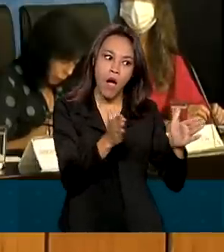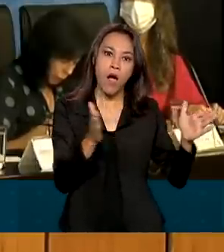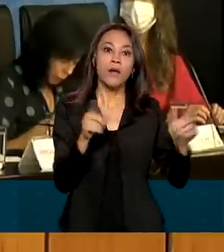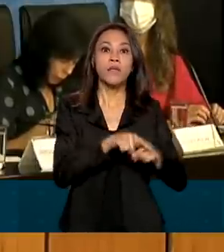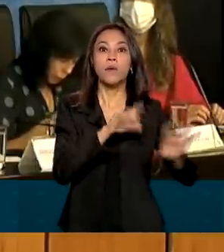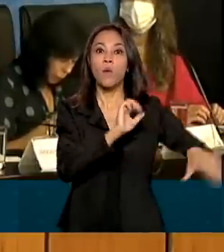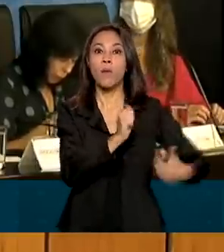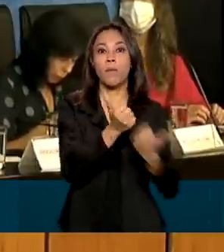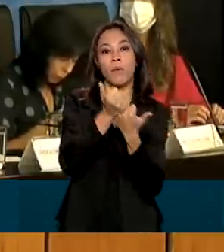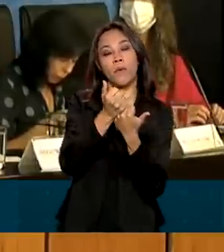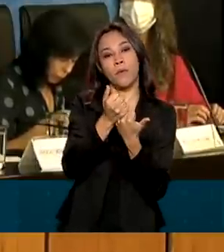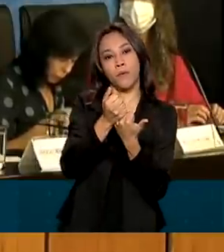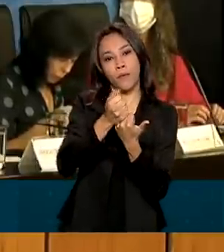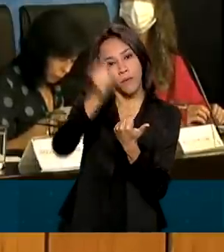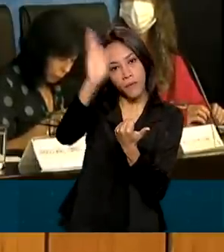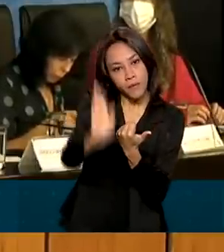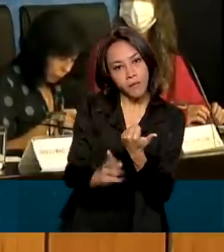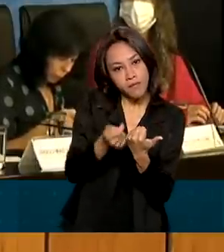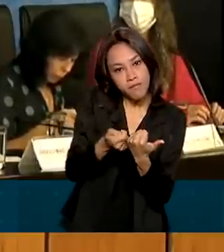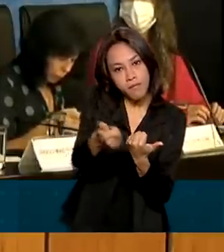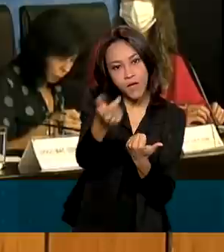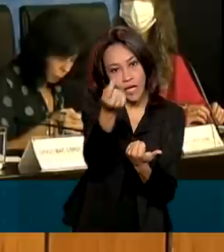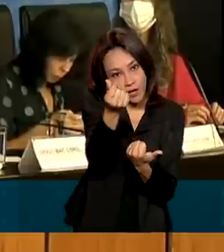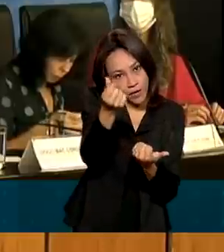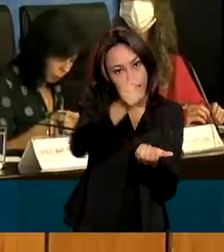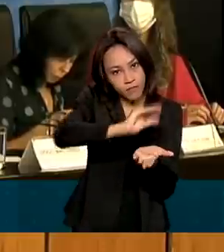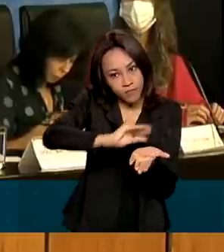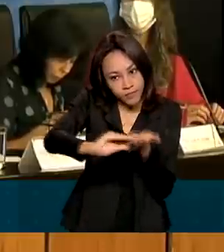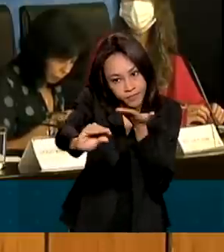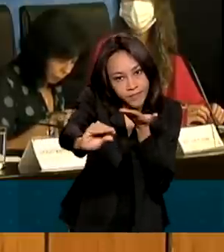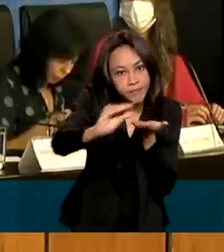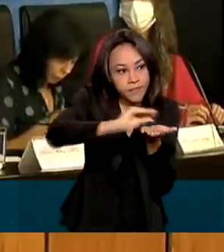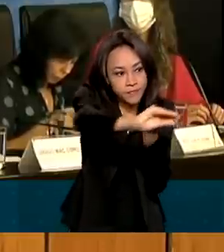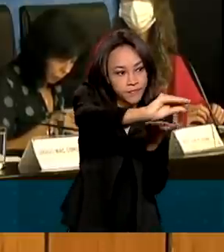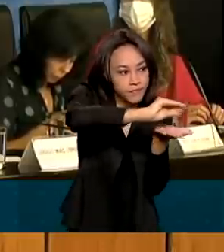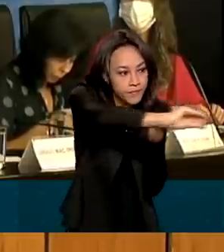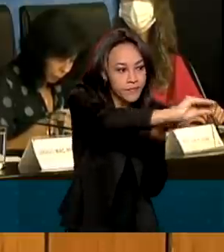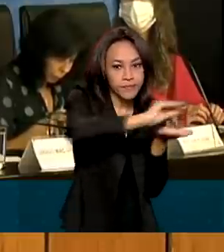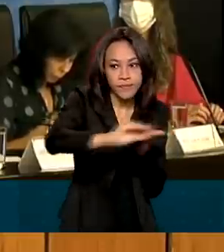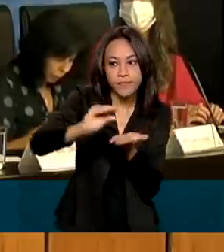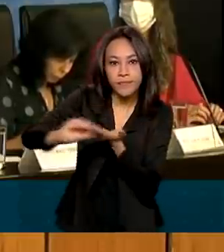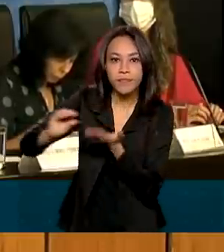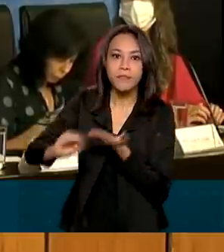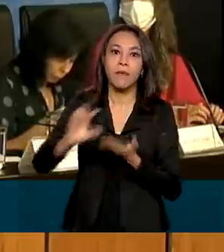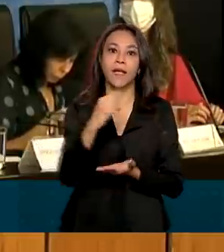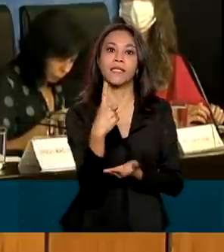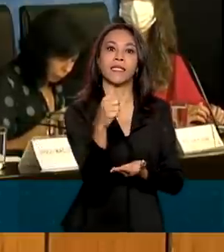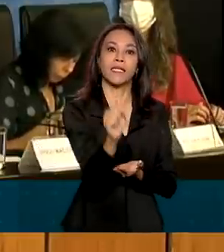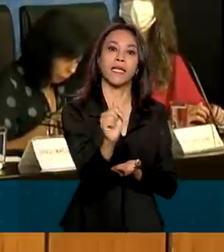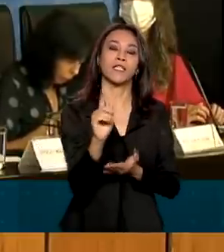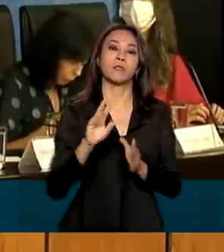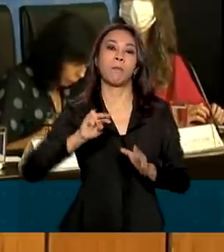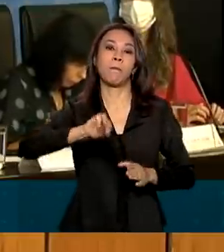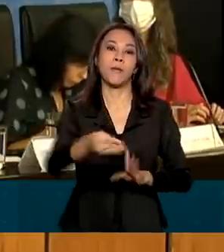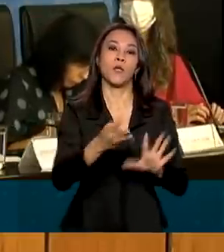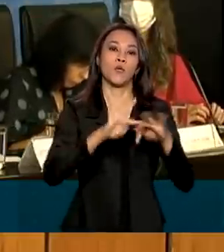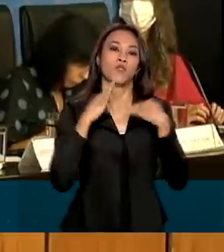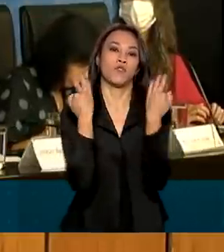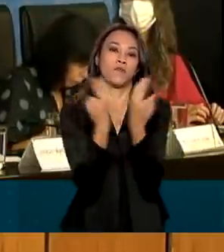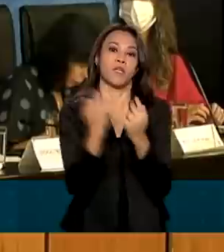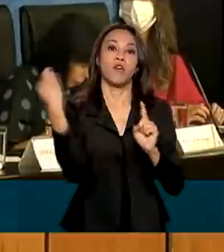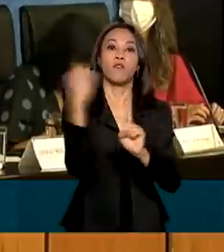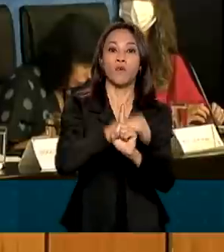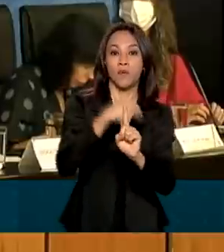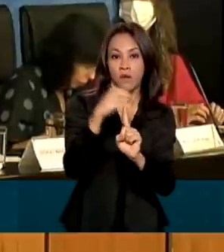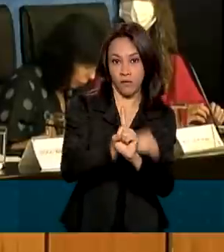Brasil, que é um programa forte de transferência de renda para 17 milhões de famílias mais vulneráveis no